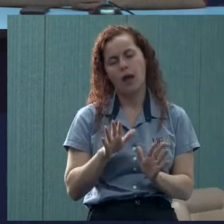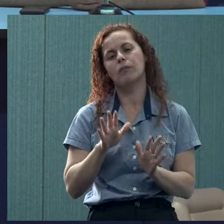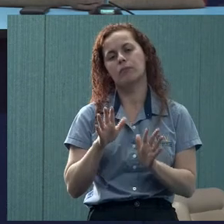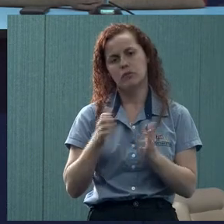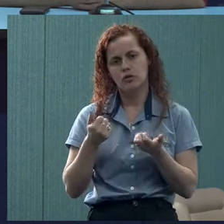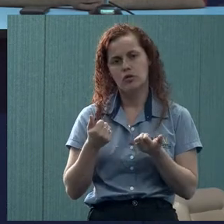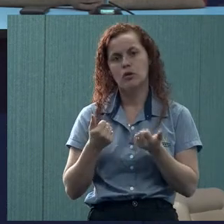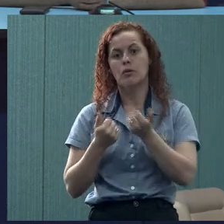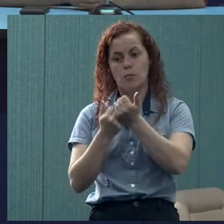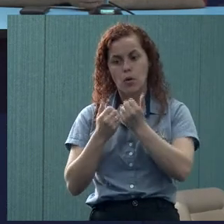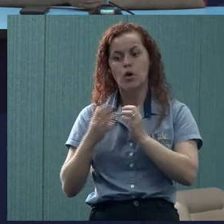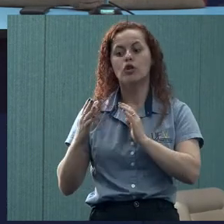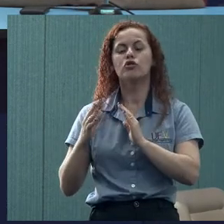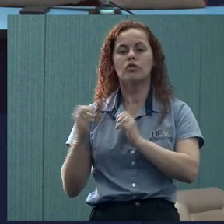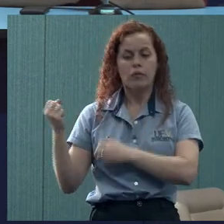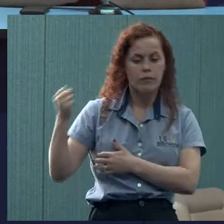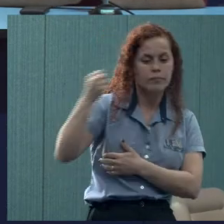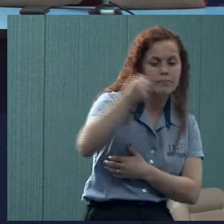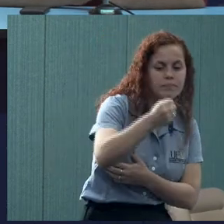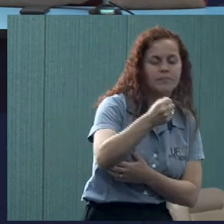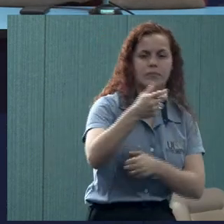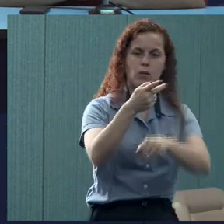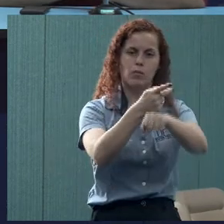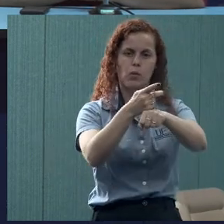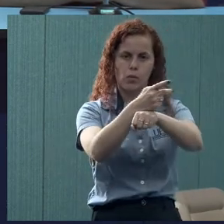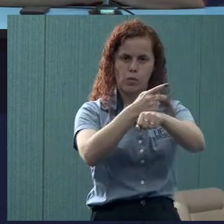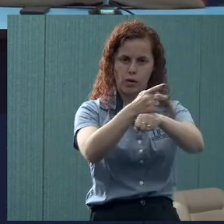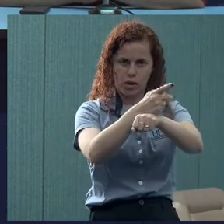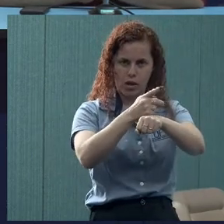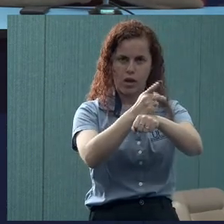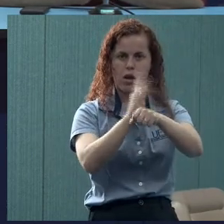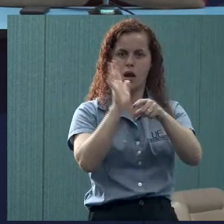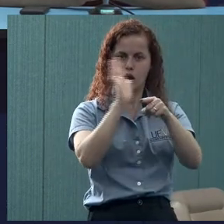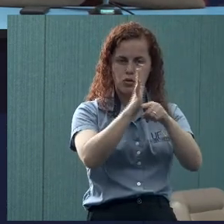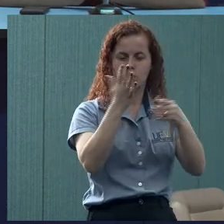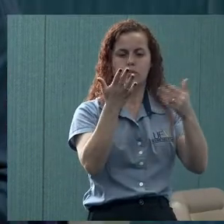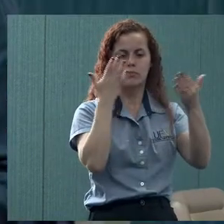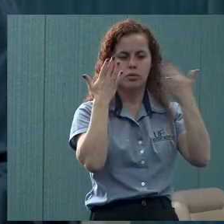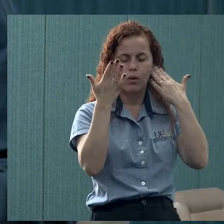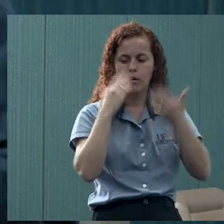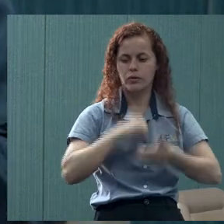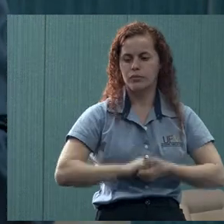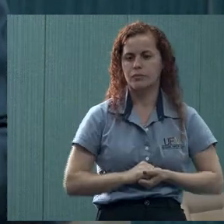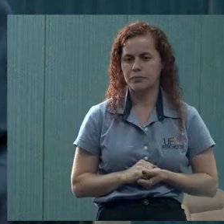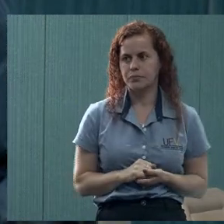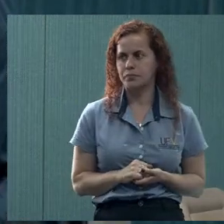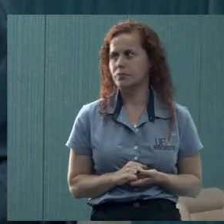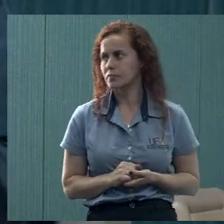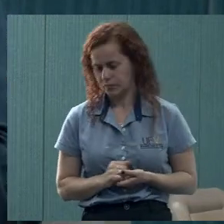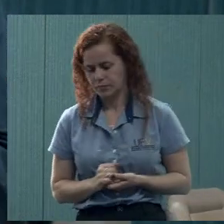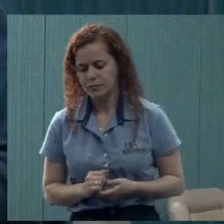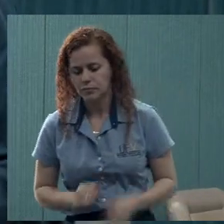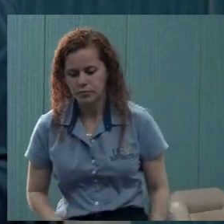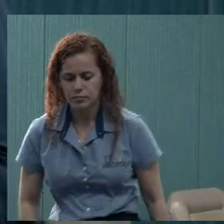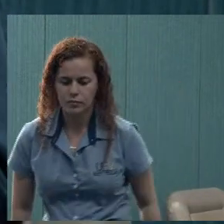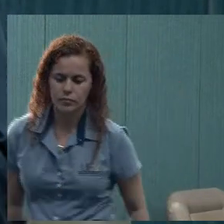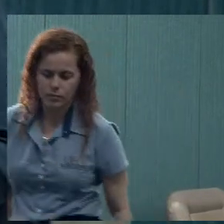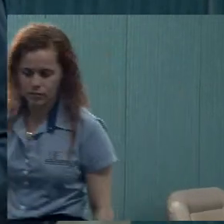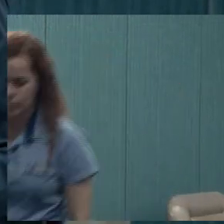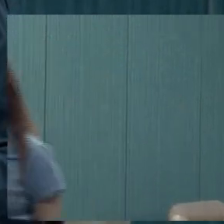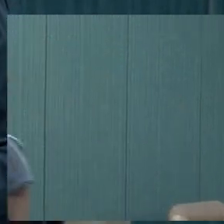você pode indicar a pessoa para procurar ajuda psicológica, psiquiátrica, mas não necessariamente